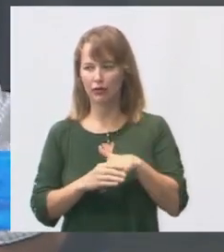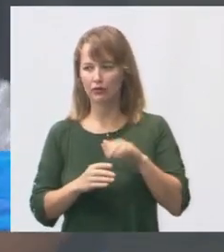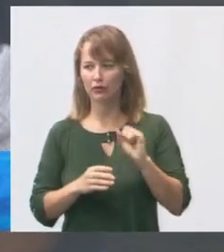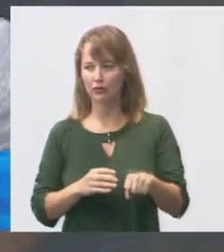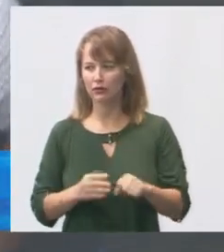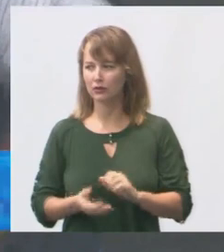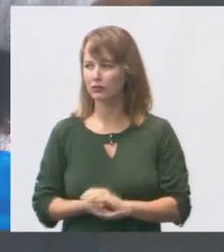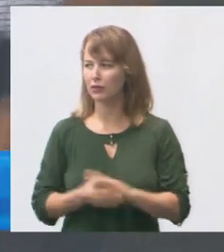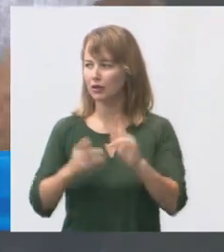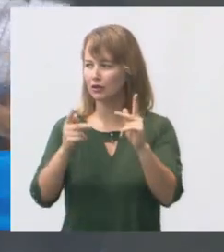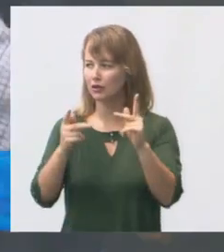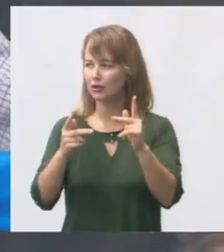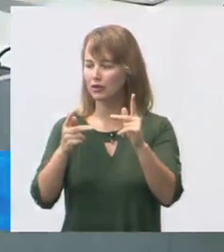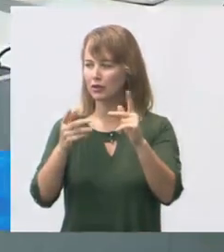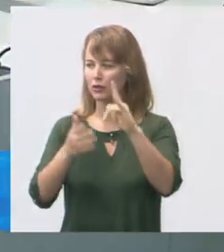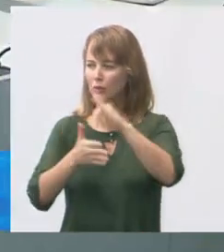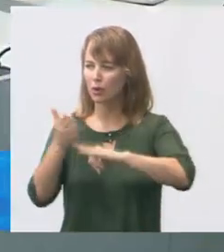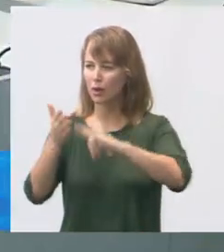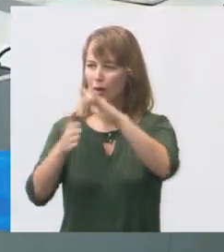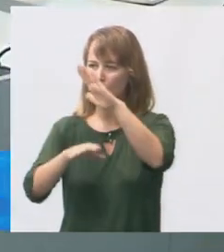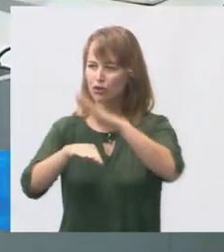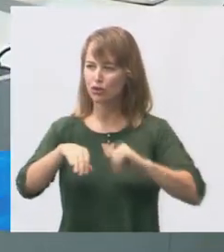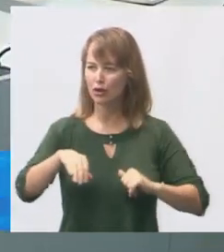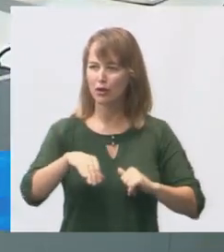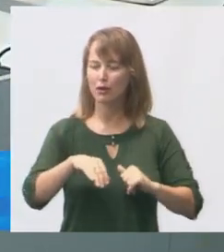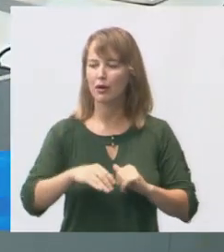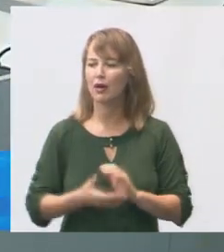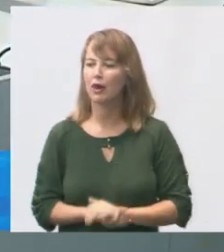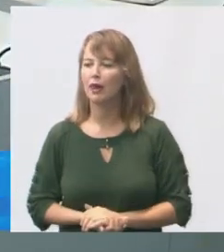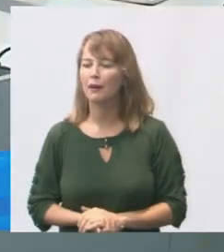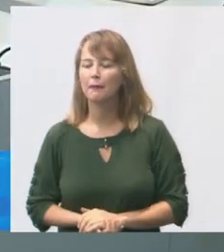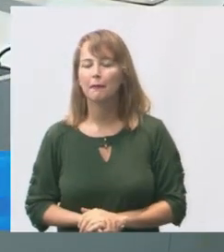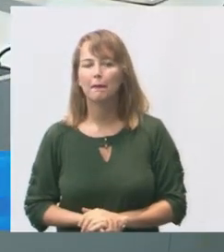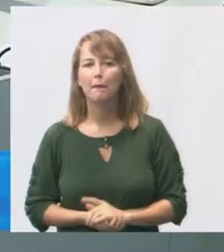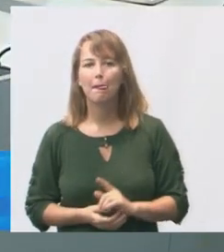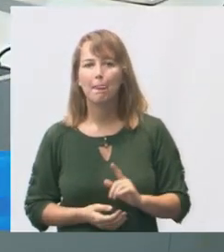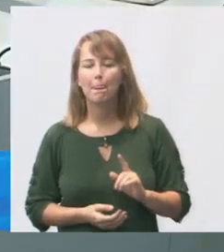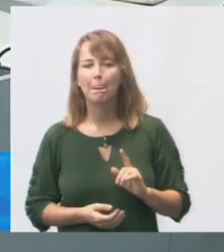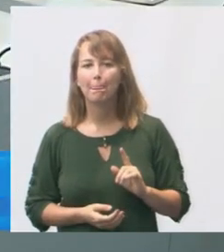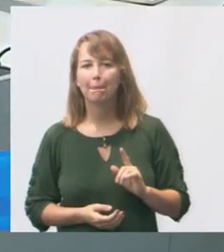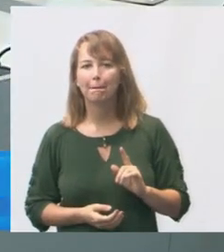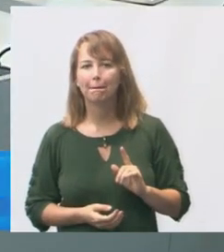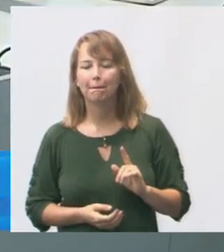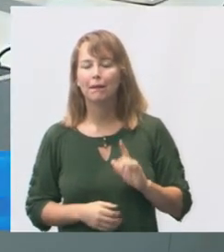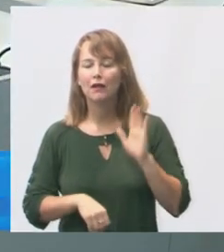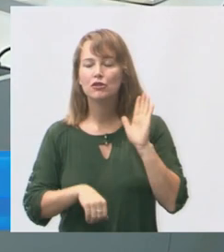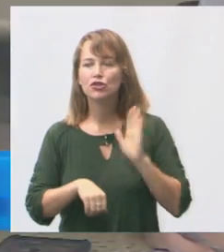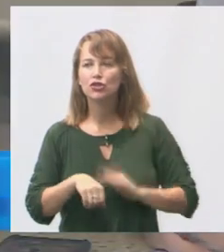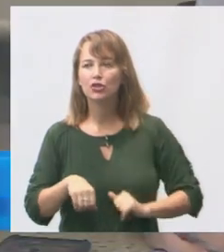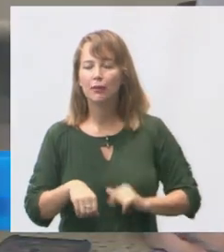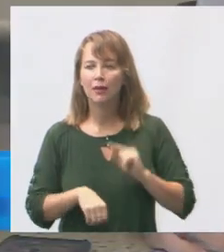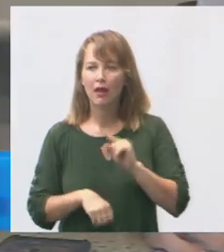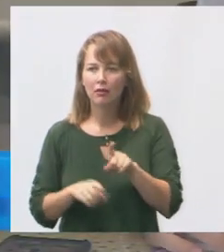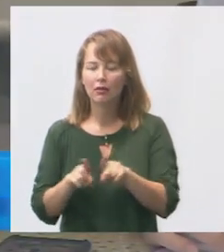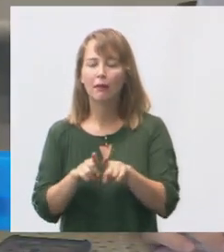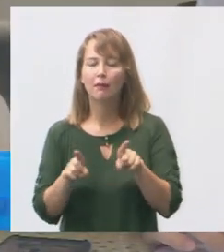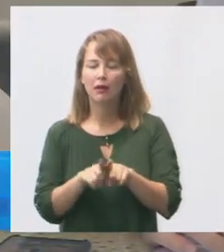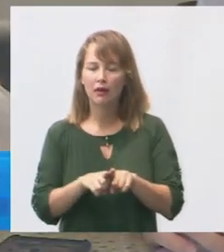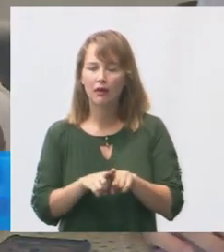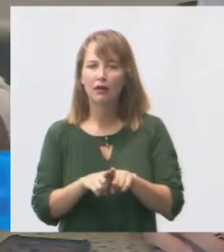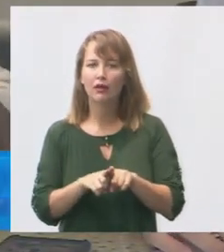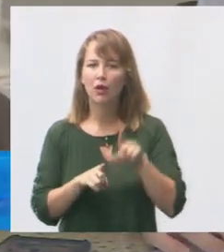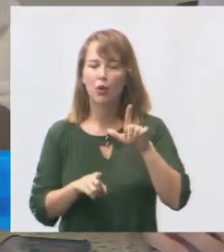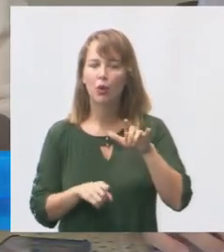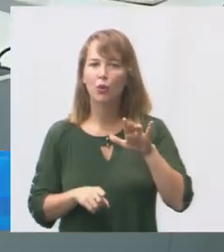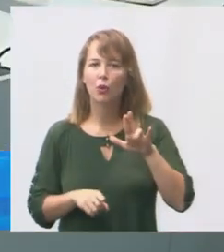secretário. E, vereador Davi, essa obra está na mão do PSB, secretário Sérgio Sá, e secretário Natan Medes. Convoque ele, o